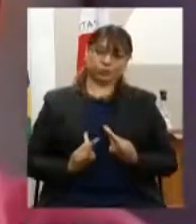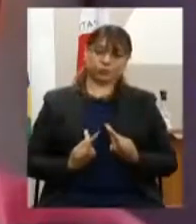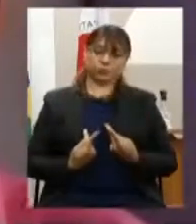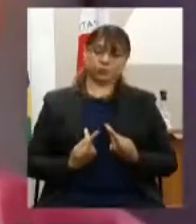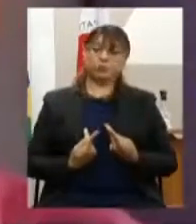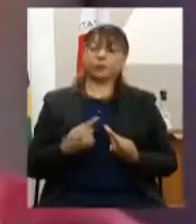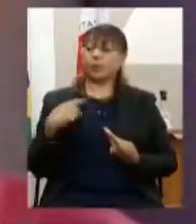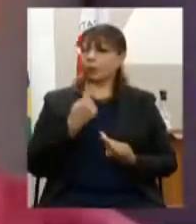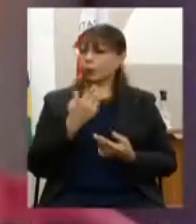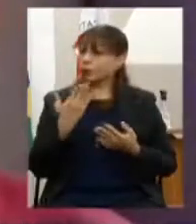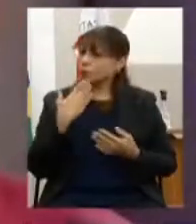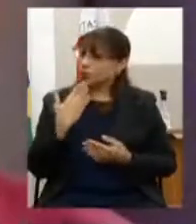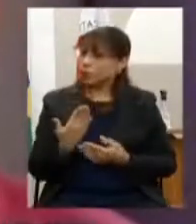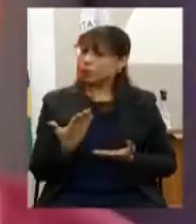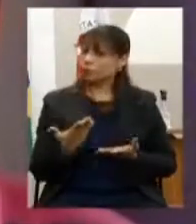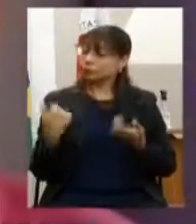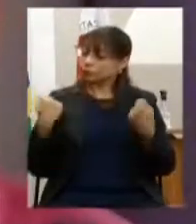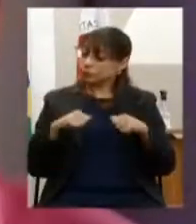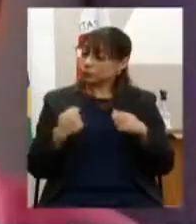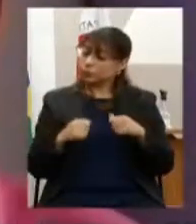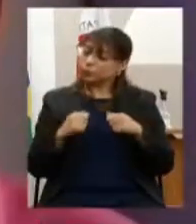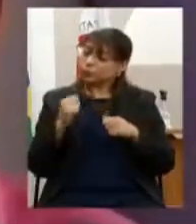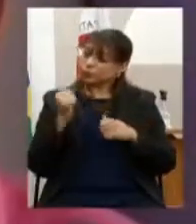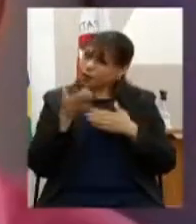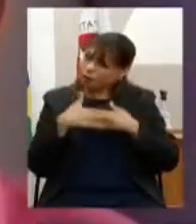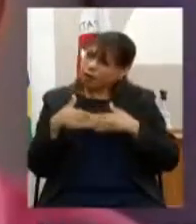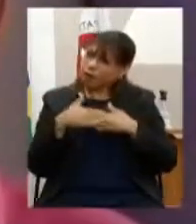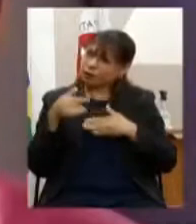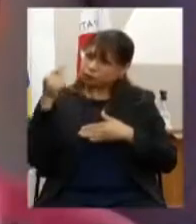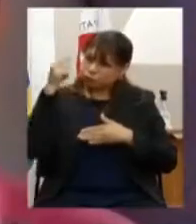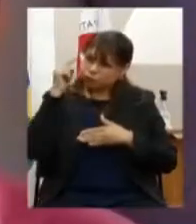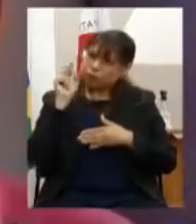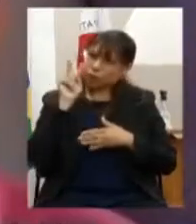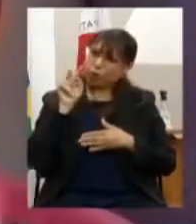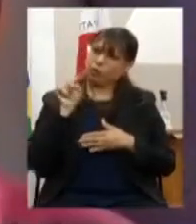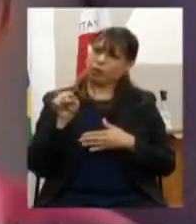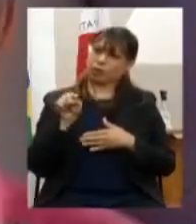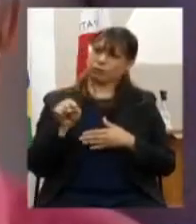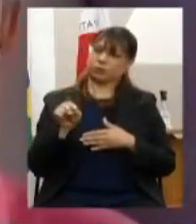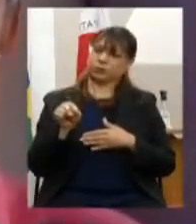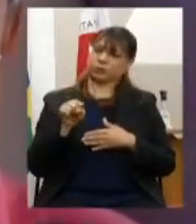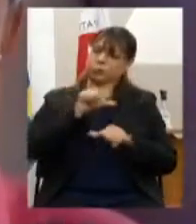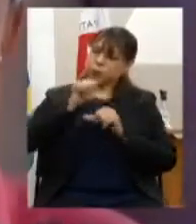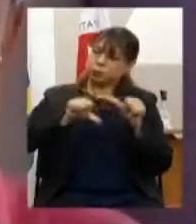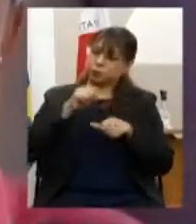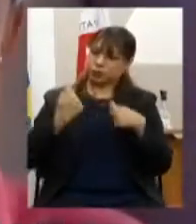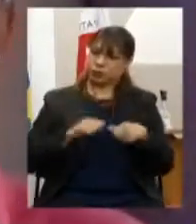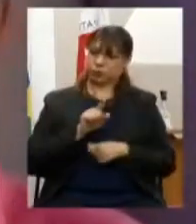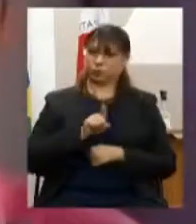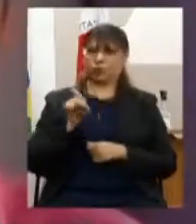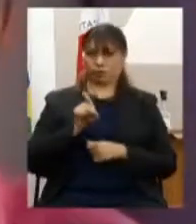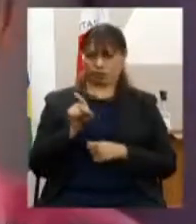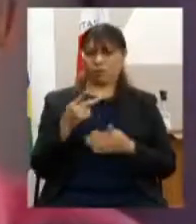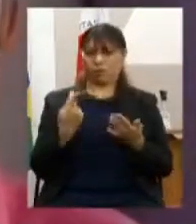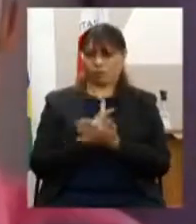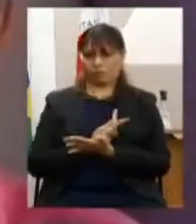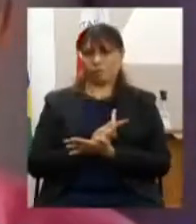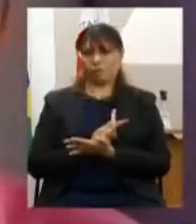que seja olhado com carinho essas três mudanças nesses